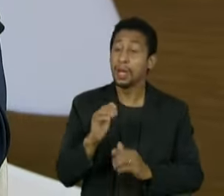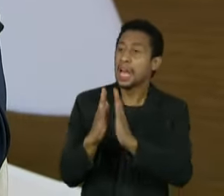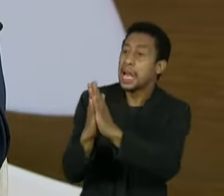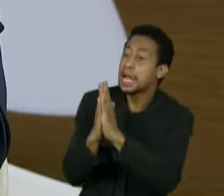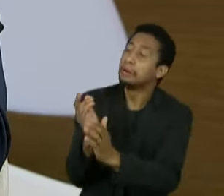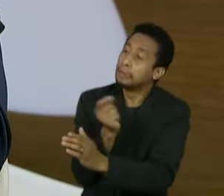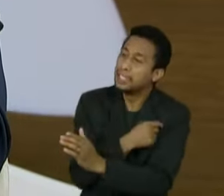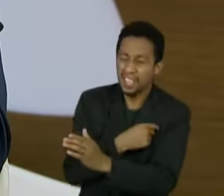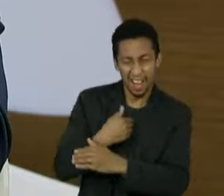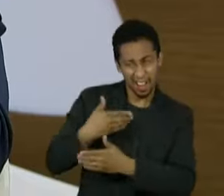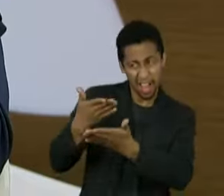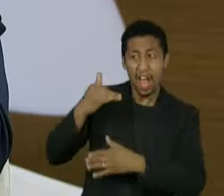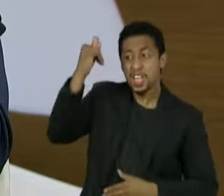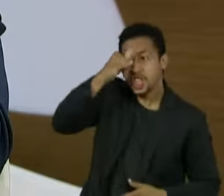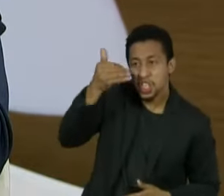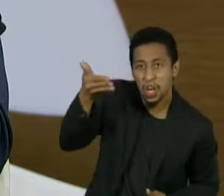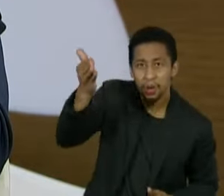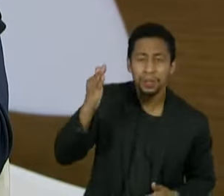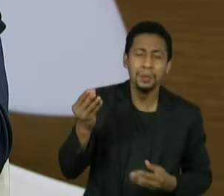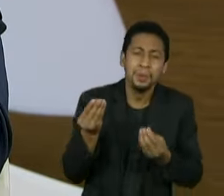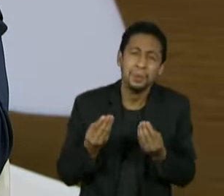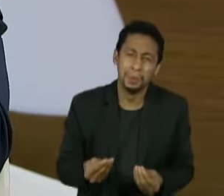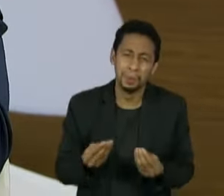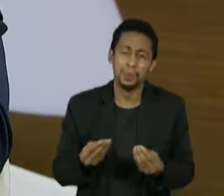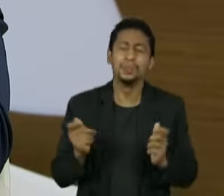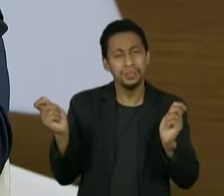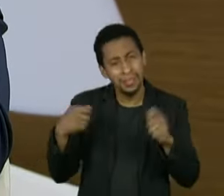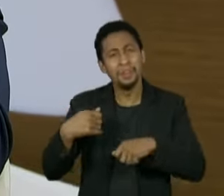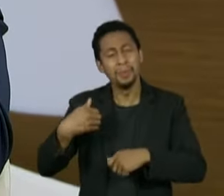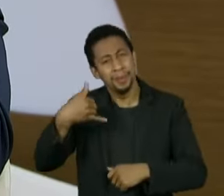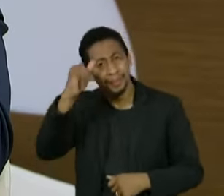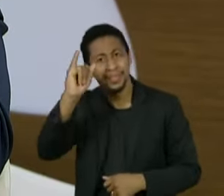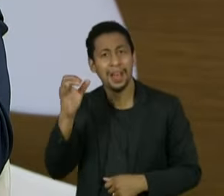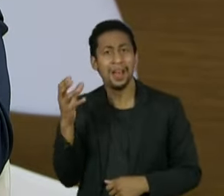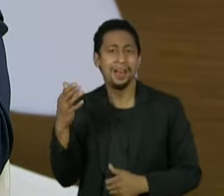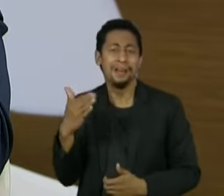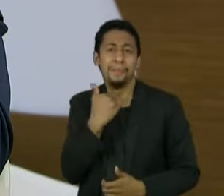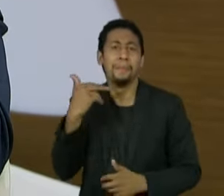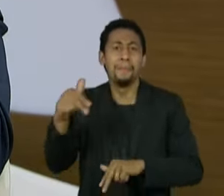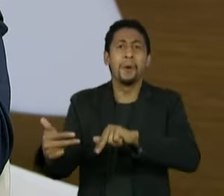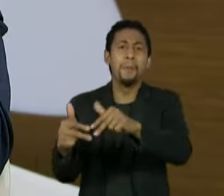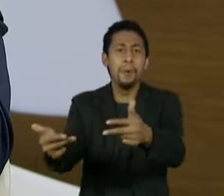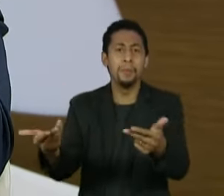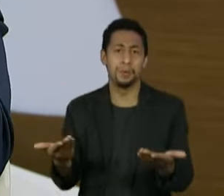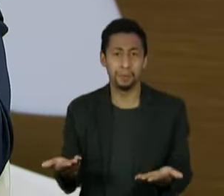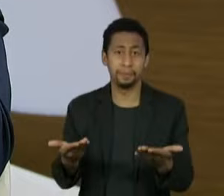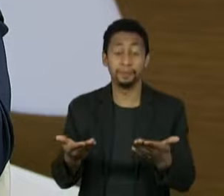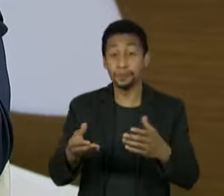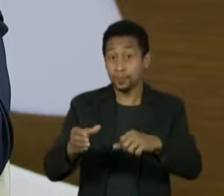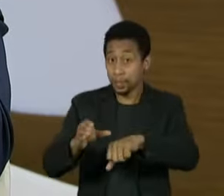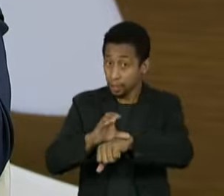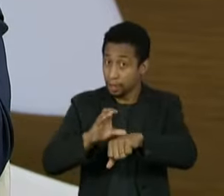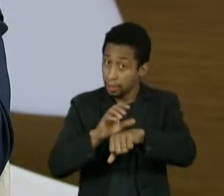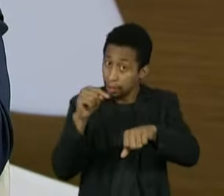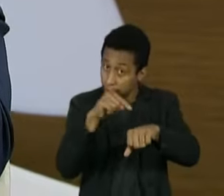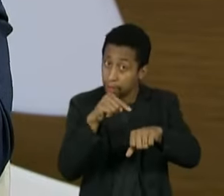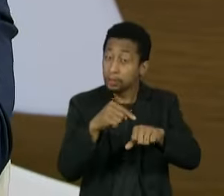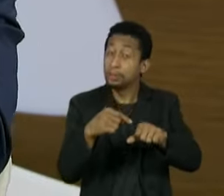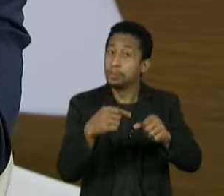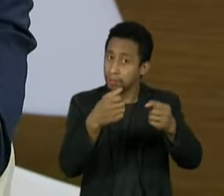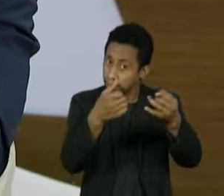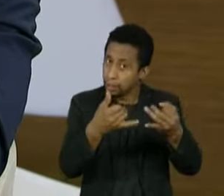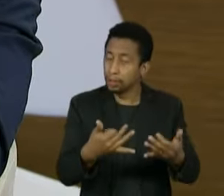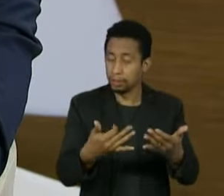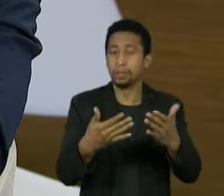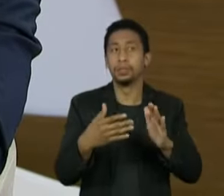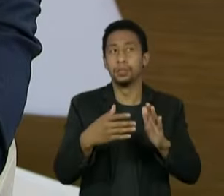São mortes evitáveis. Dentro do direito penal existe uma coisa que fala lá quando o juiz vai aplicar a pena, ele fala